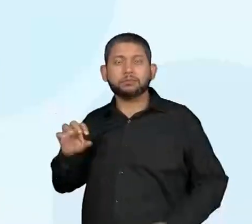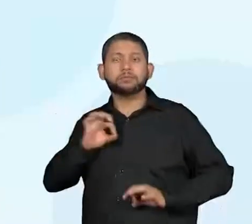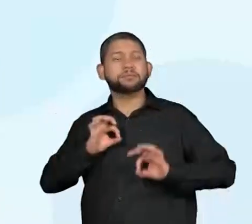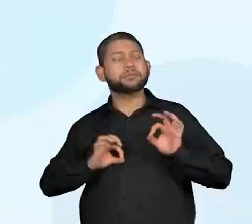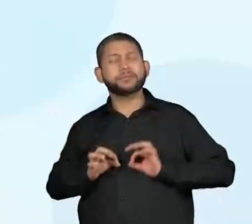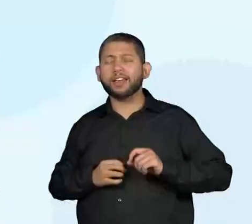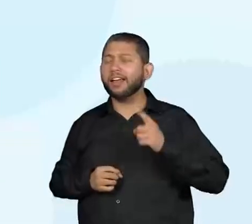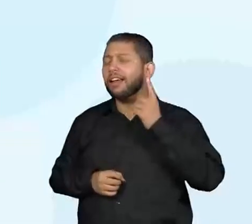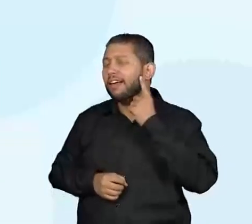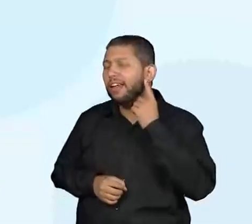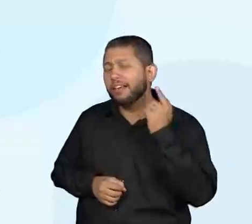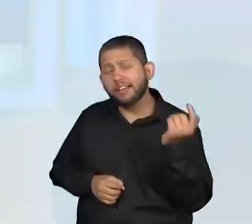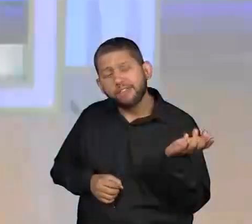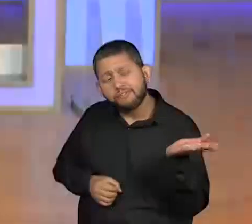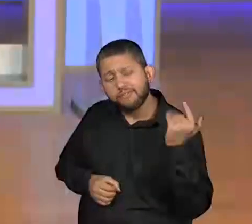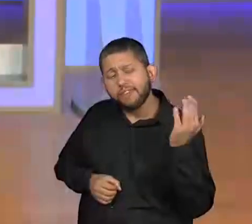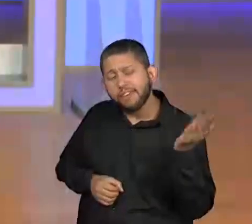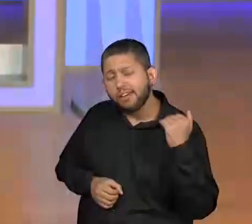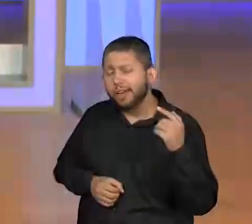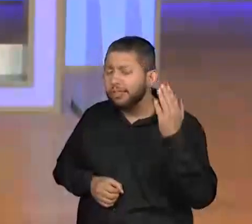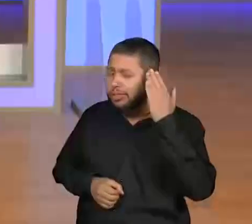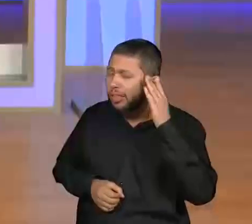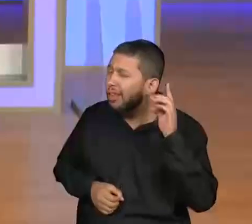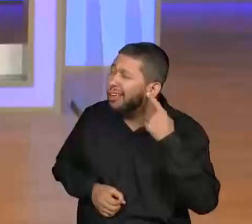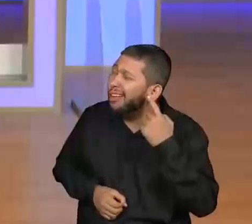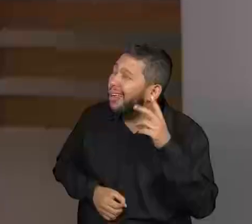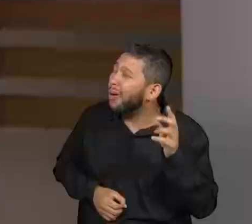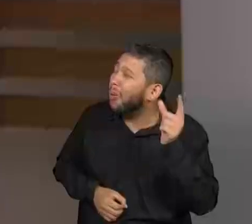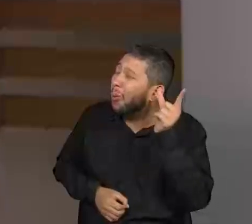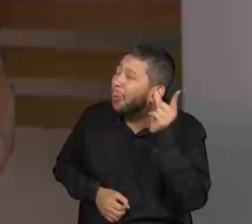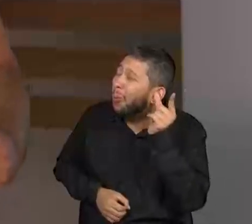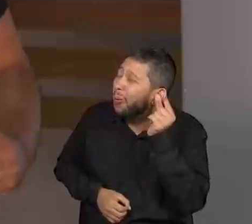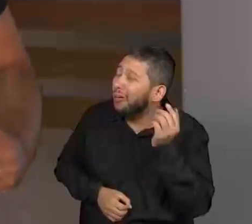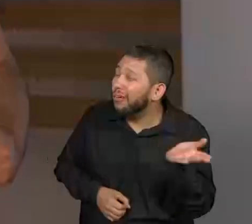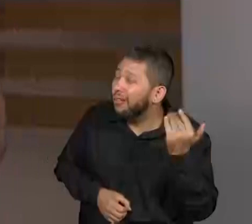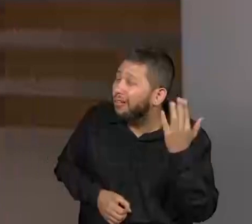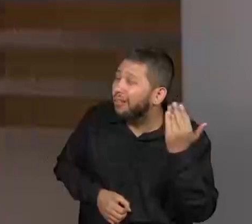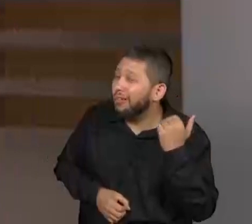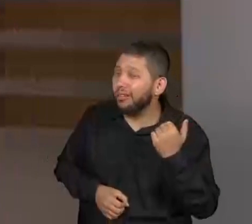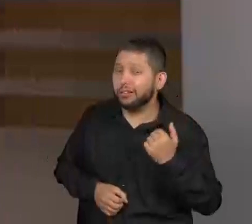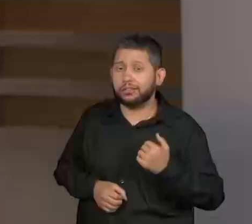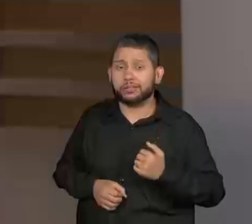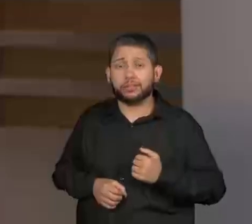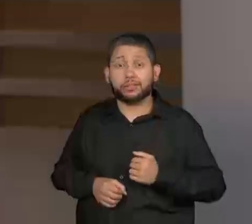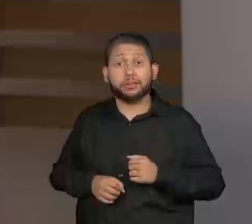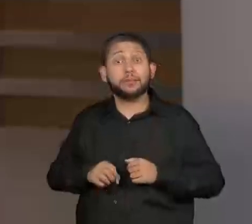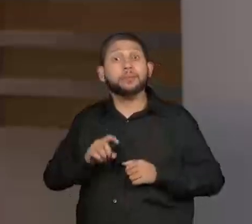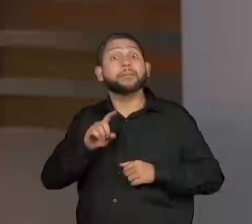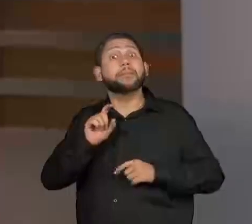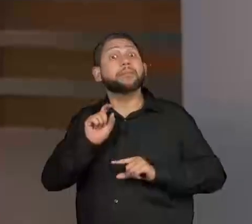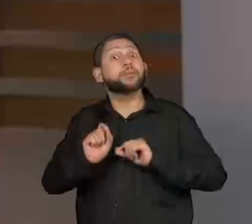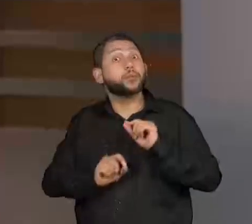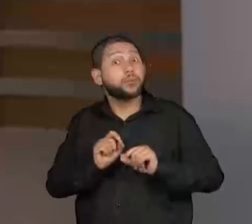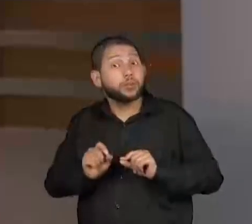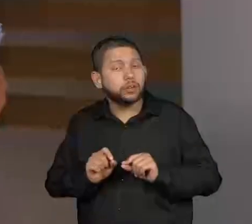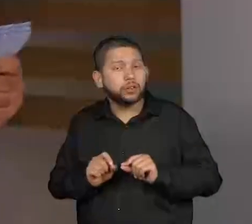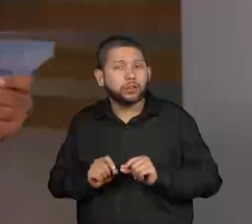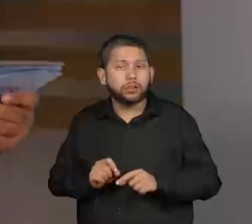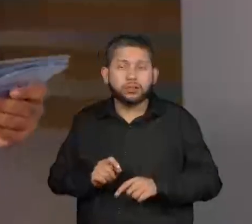afundou no buraco, mas ficou com uma unha presa na pata da onça.